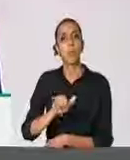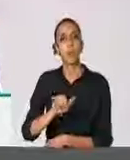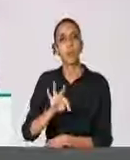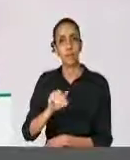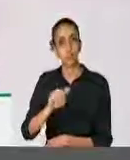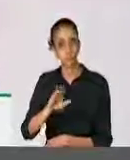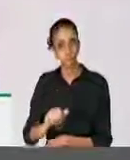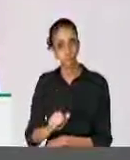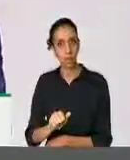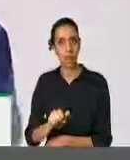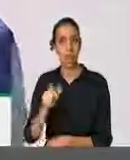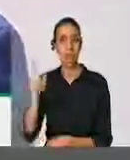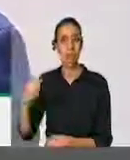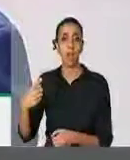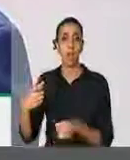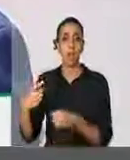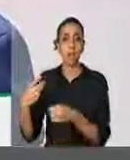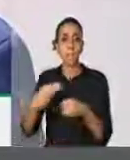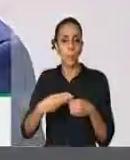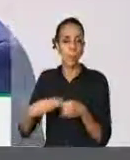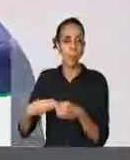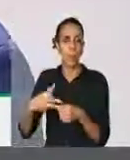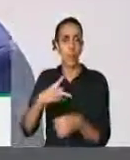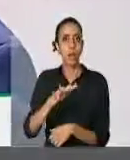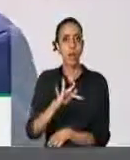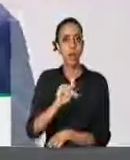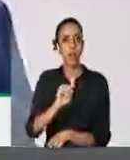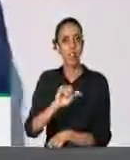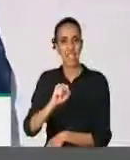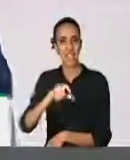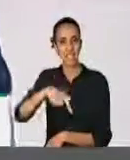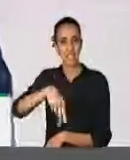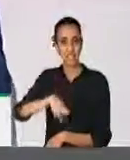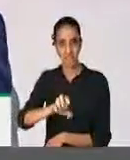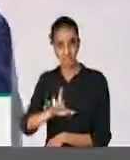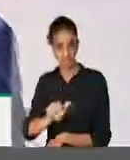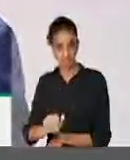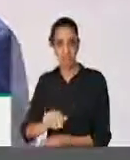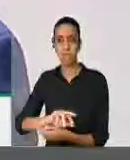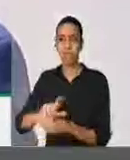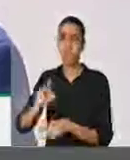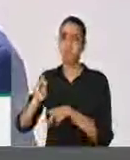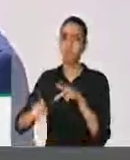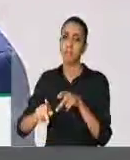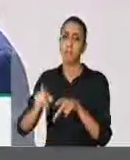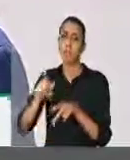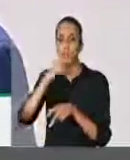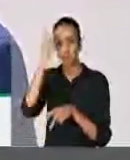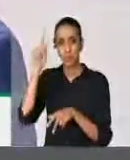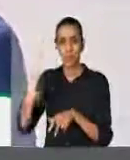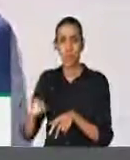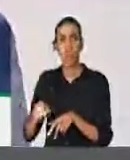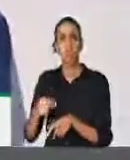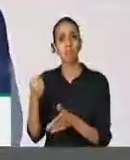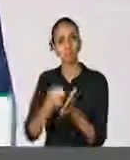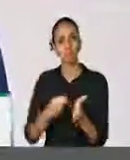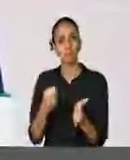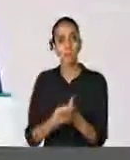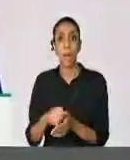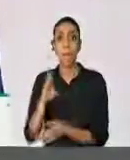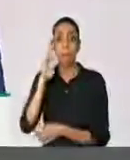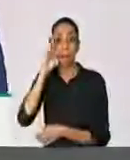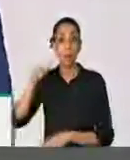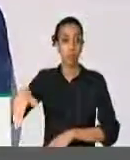no distrito de Faisqueira, onde lá havia as reivindicações da comunidade, especialmente a sinalização da estrada